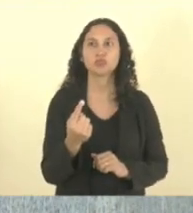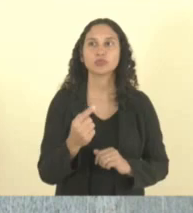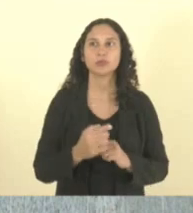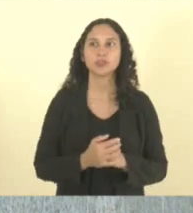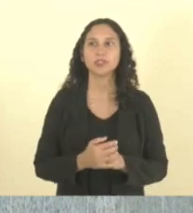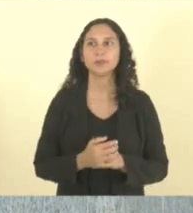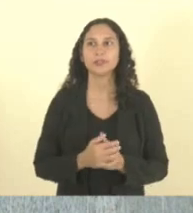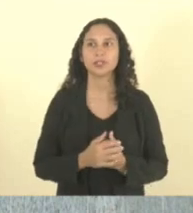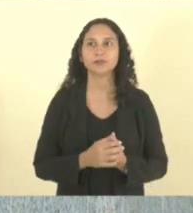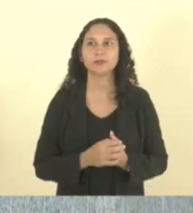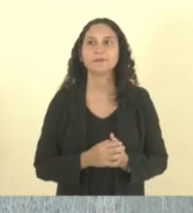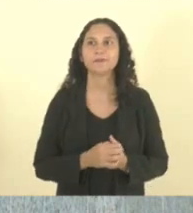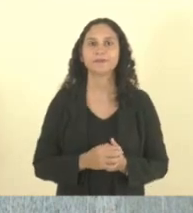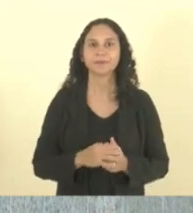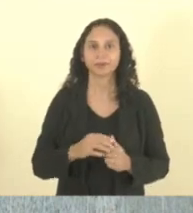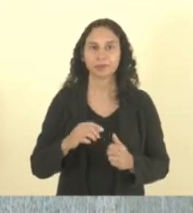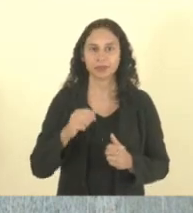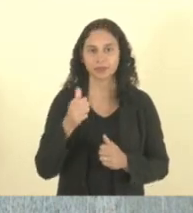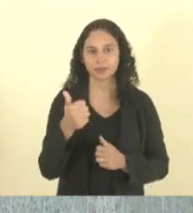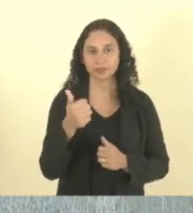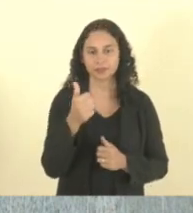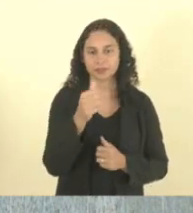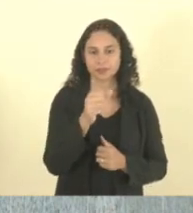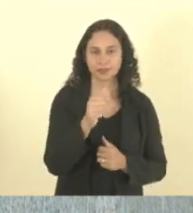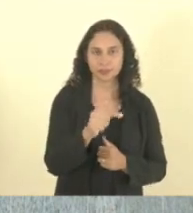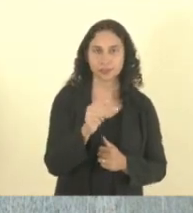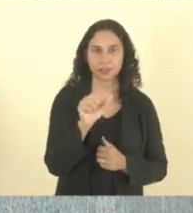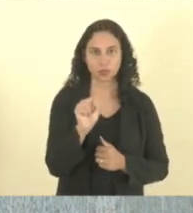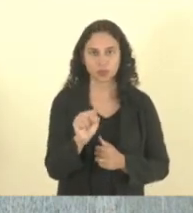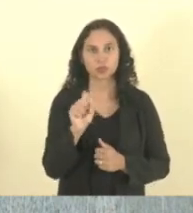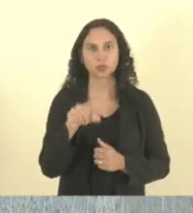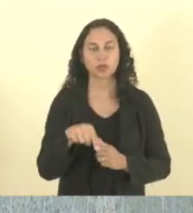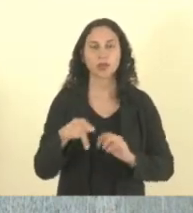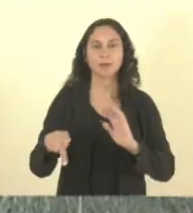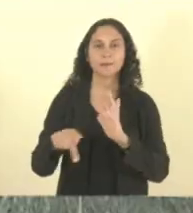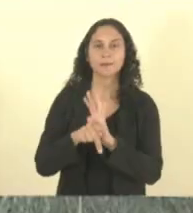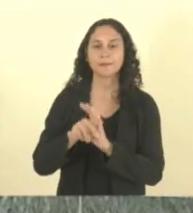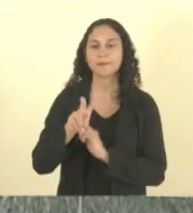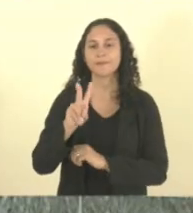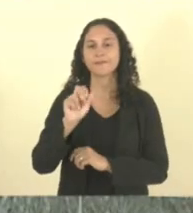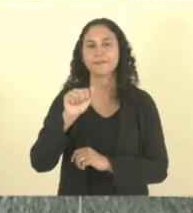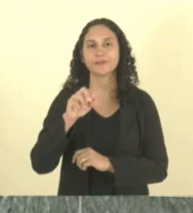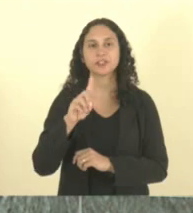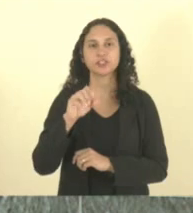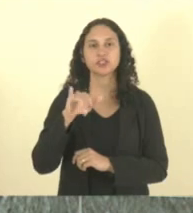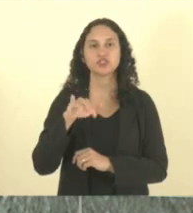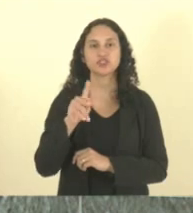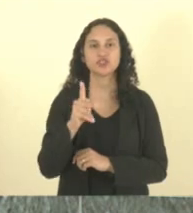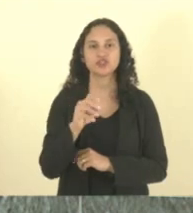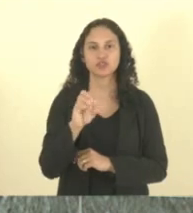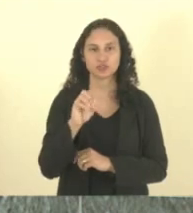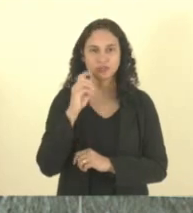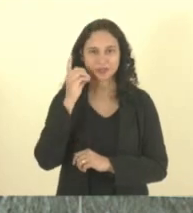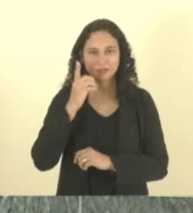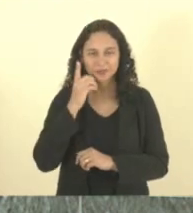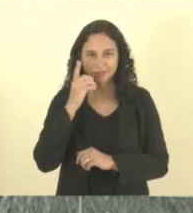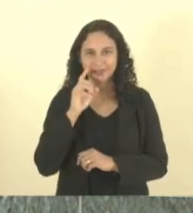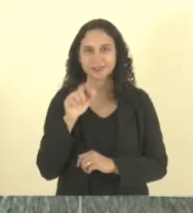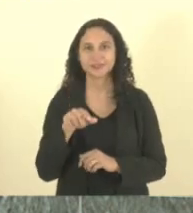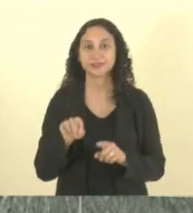Item 2, projeto de lei 878, de 23, deputado Vandinho Leite é o autor, também acrescentando anexo único à Lei 10